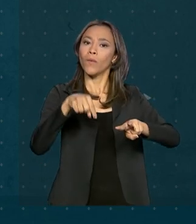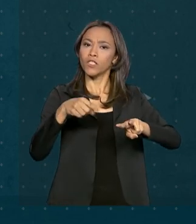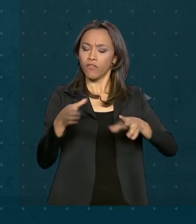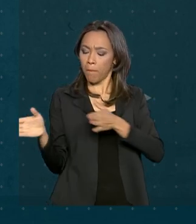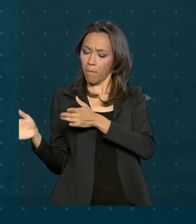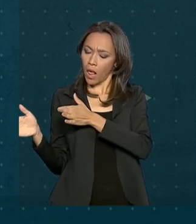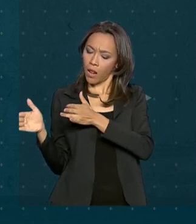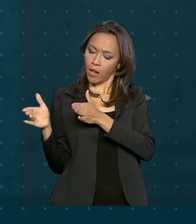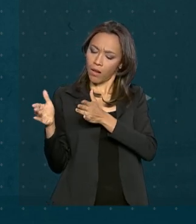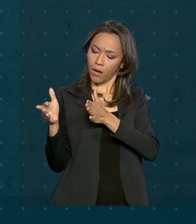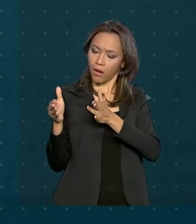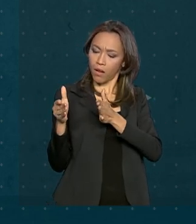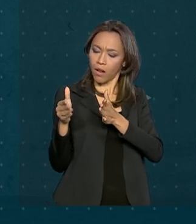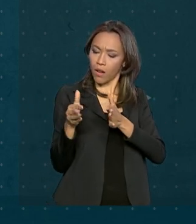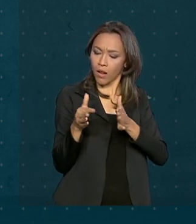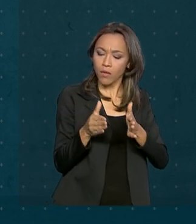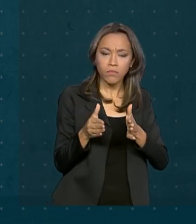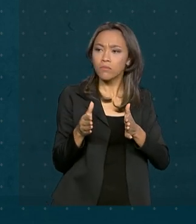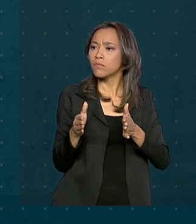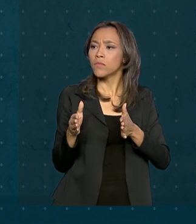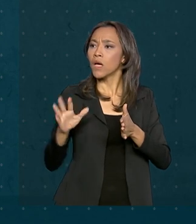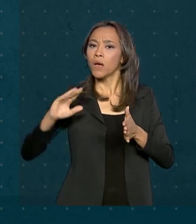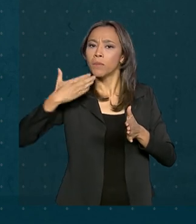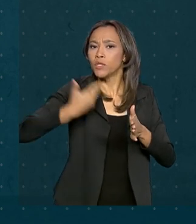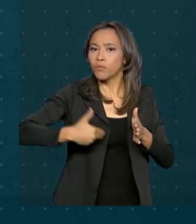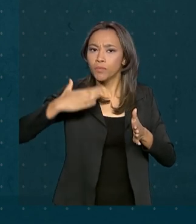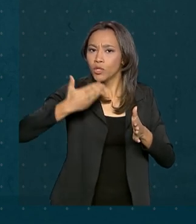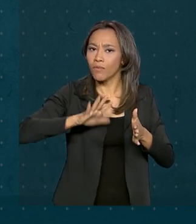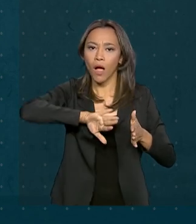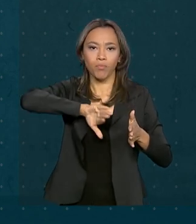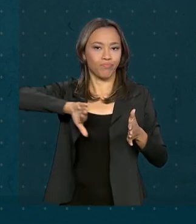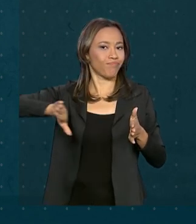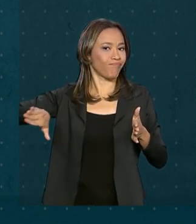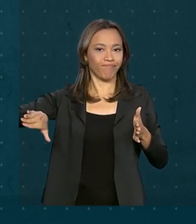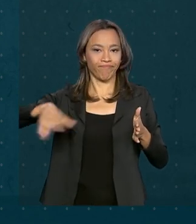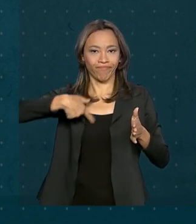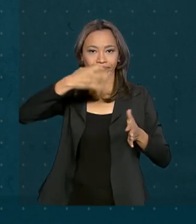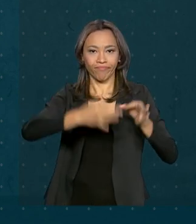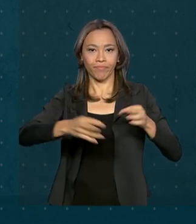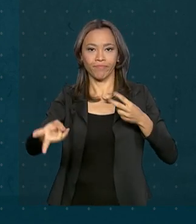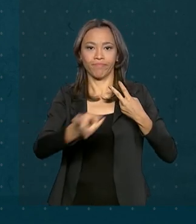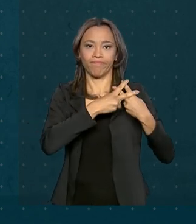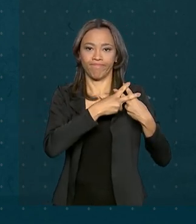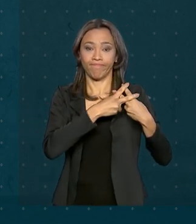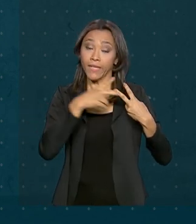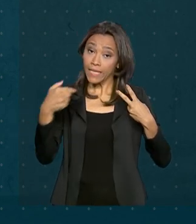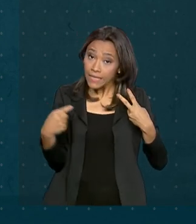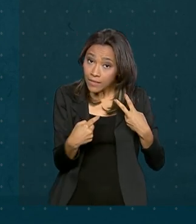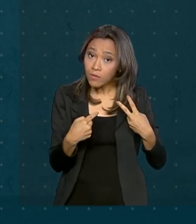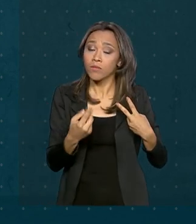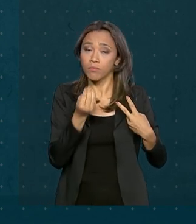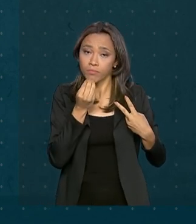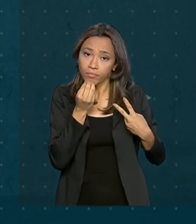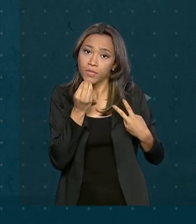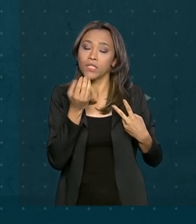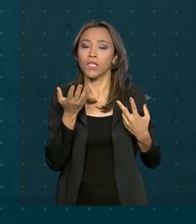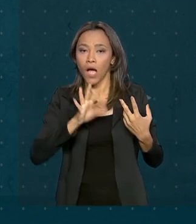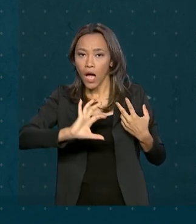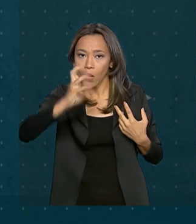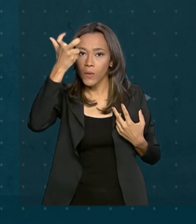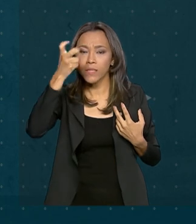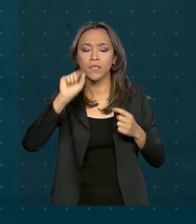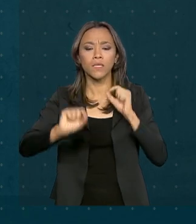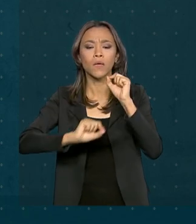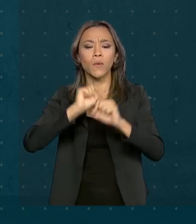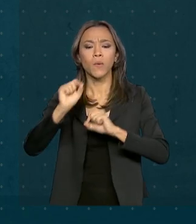julgado, quando não há mais possibilidade de recurso. Pelo texto dos senadores, essa prisão poderia acontecer em decorrência de